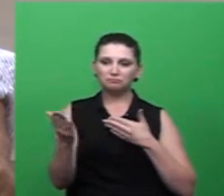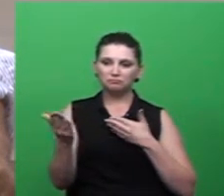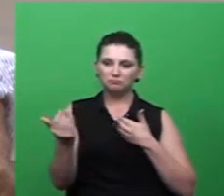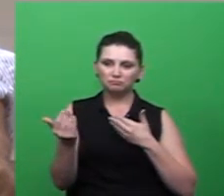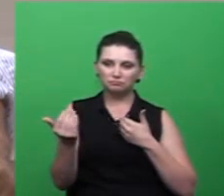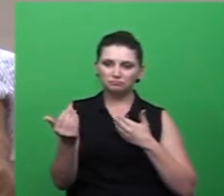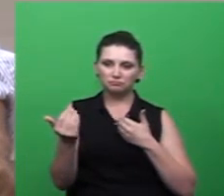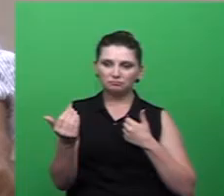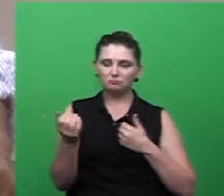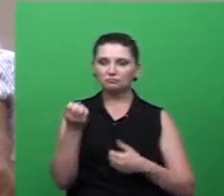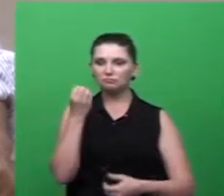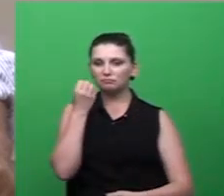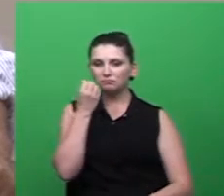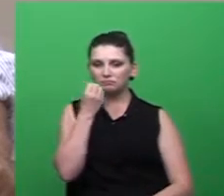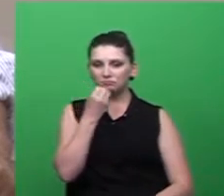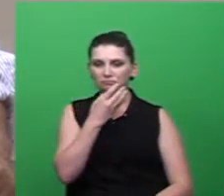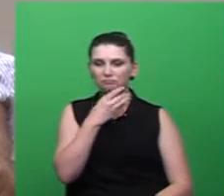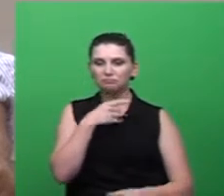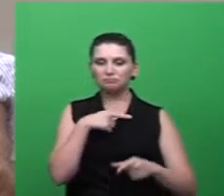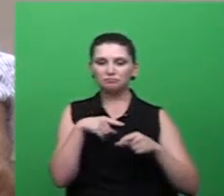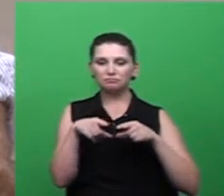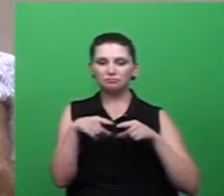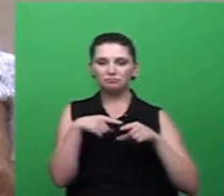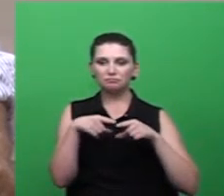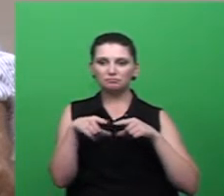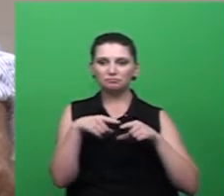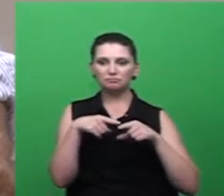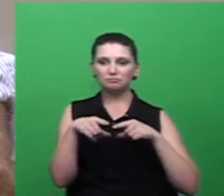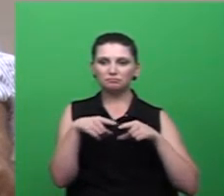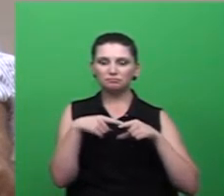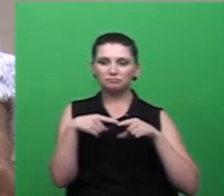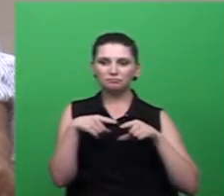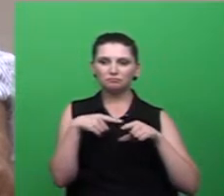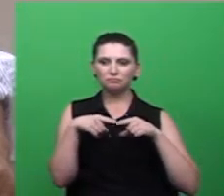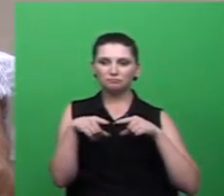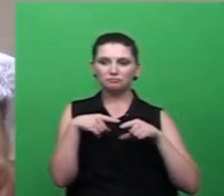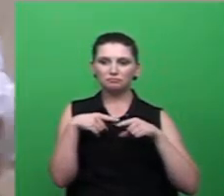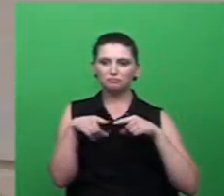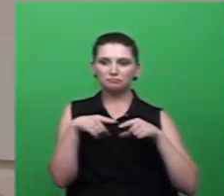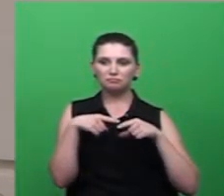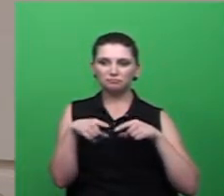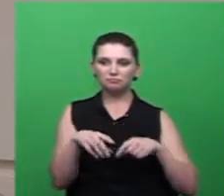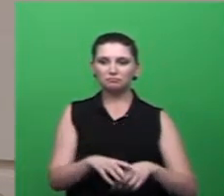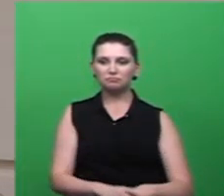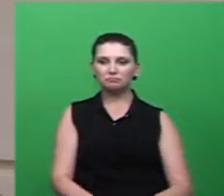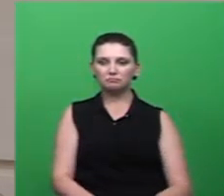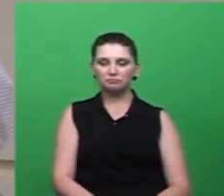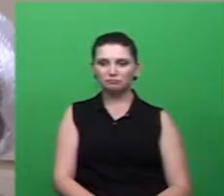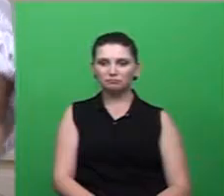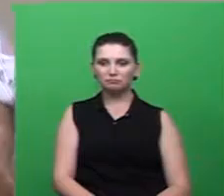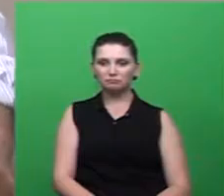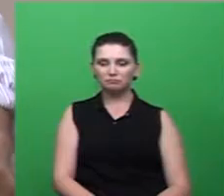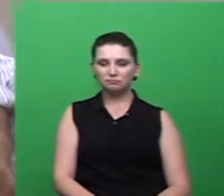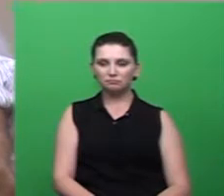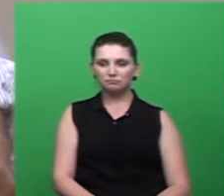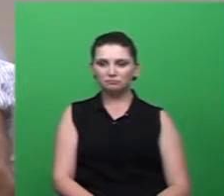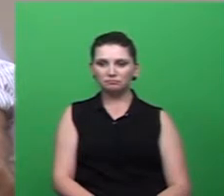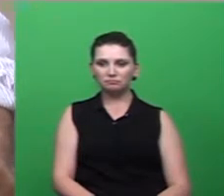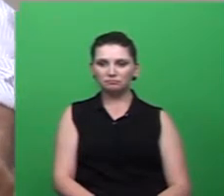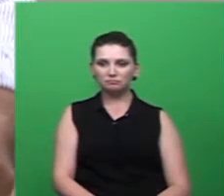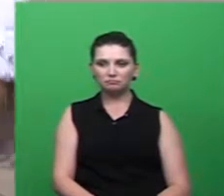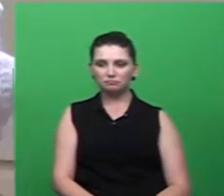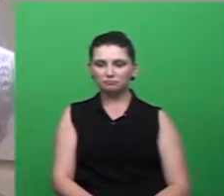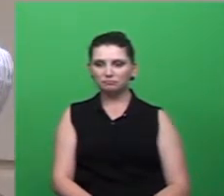jovem mais novo meu filho mais novo é mais velho que você e vejo assim